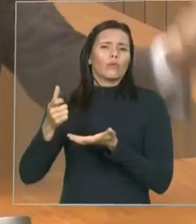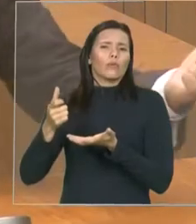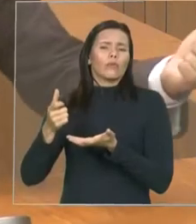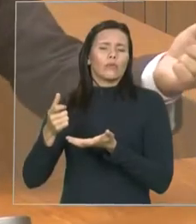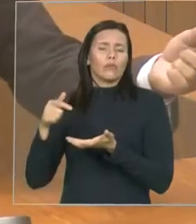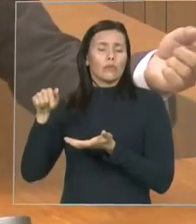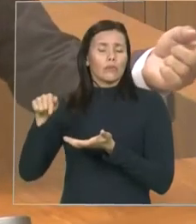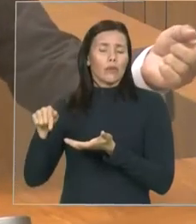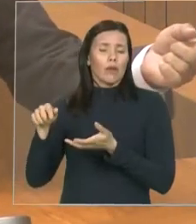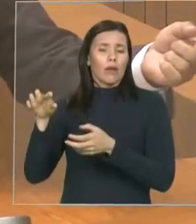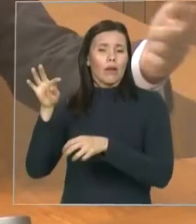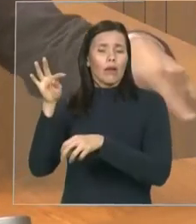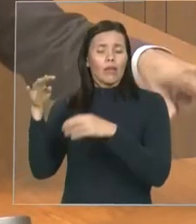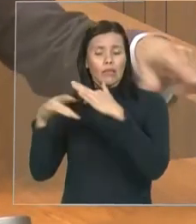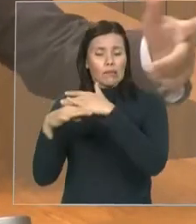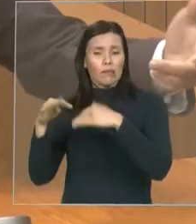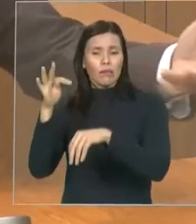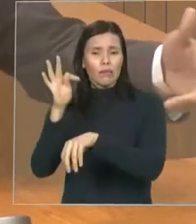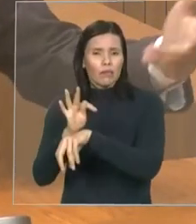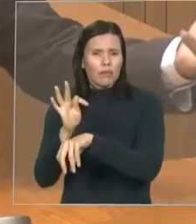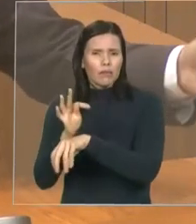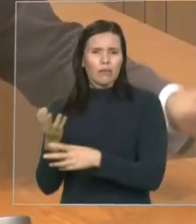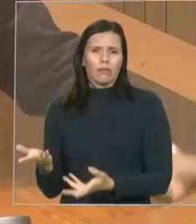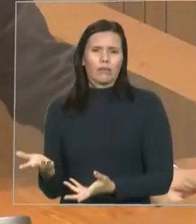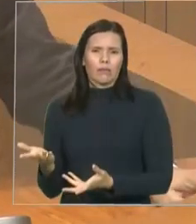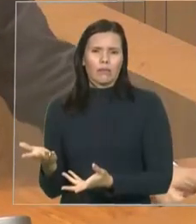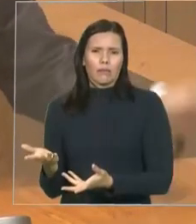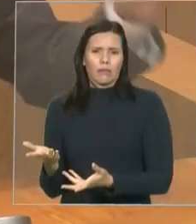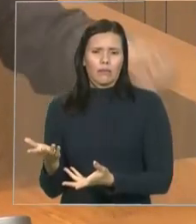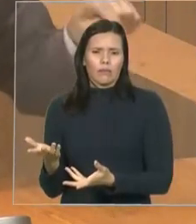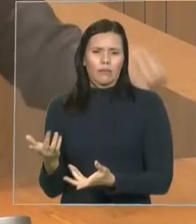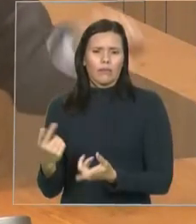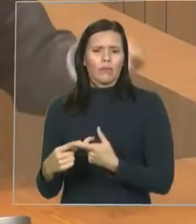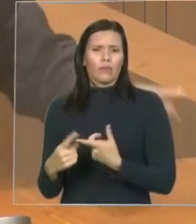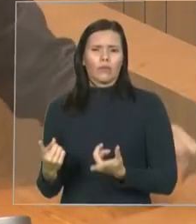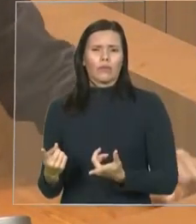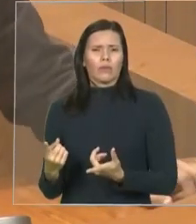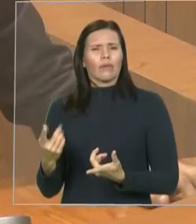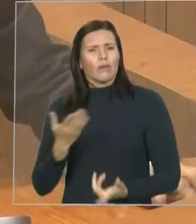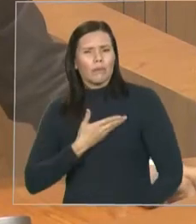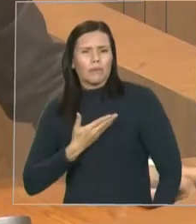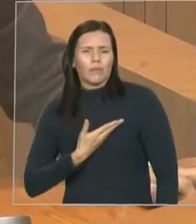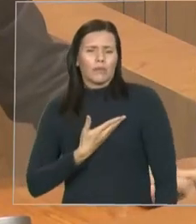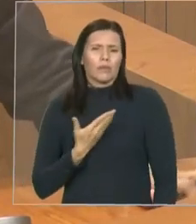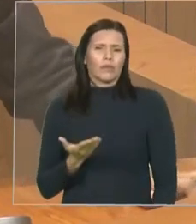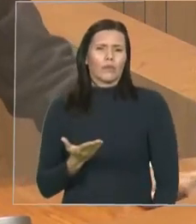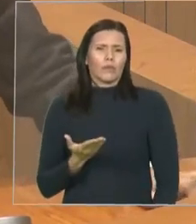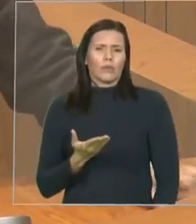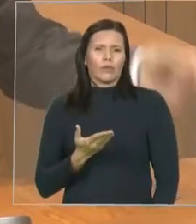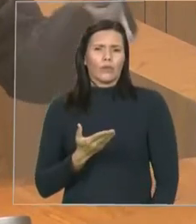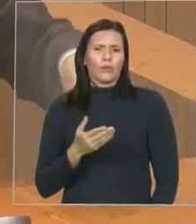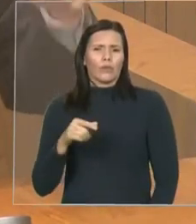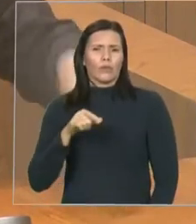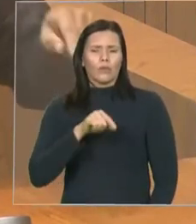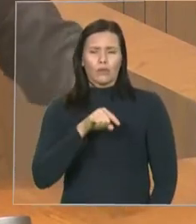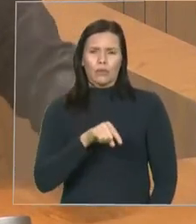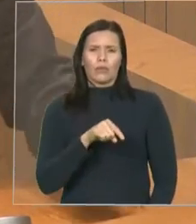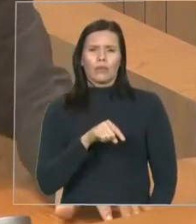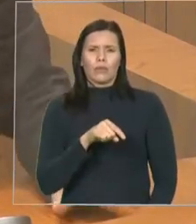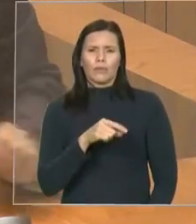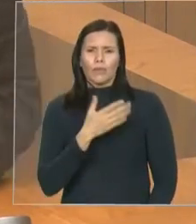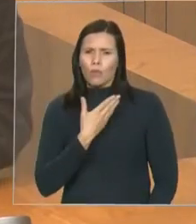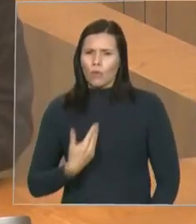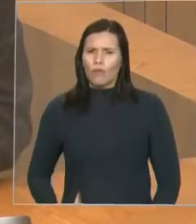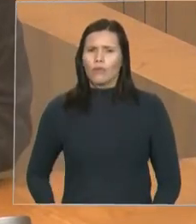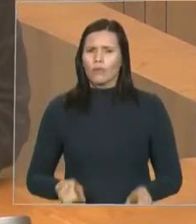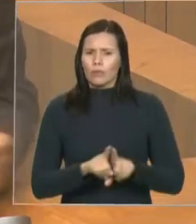falando que foi golpe, o que fizeram com Lula, com Dilma? Golpe ele fez agora com o governo do Estado do Maranhão, golpe ele fez agora com